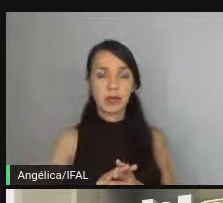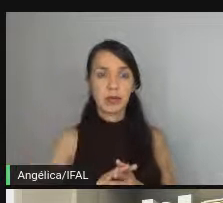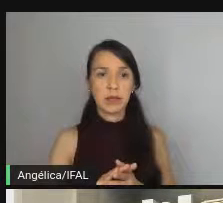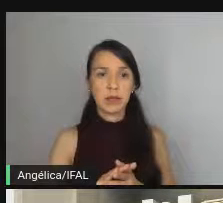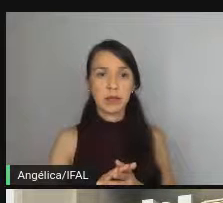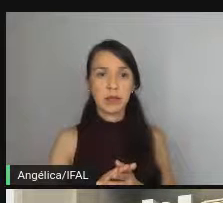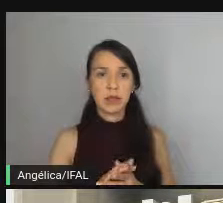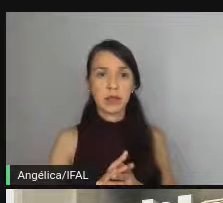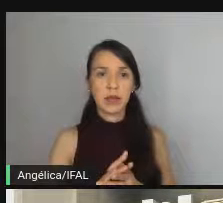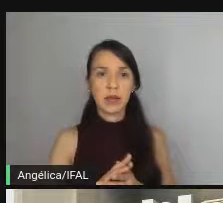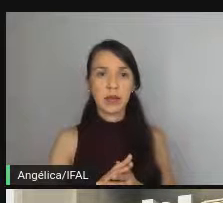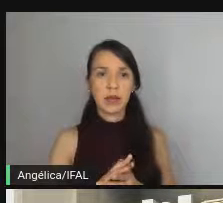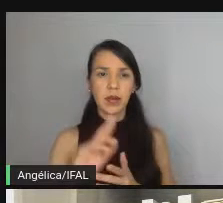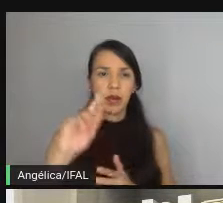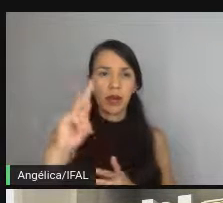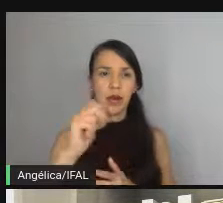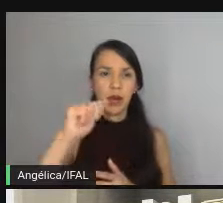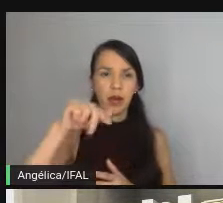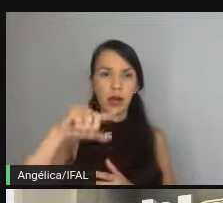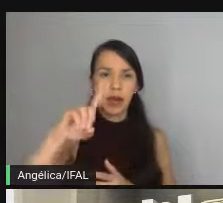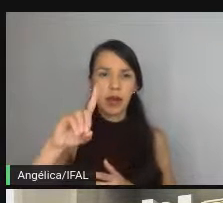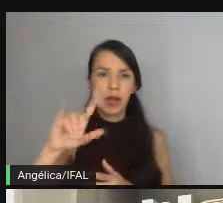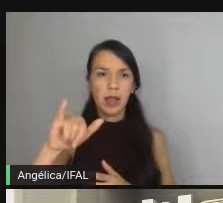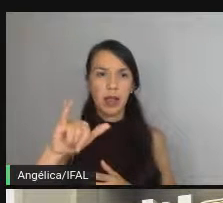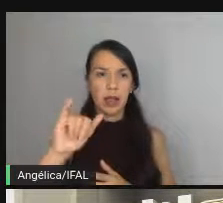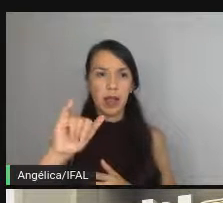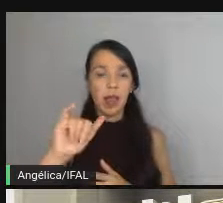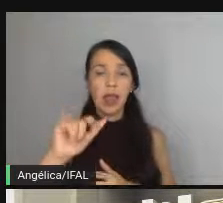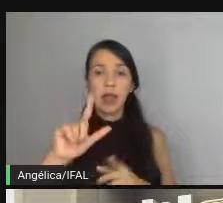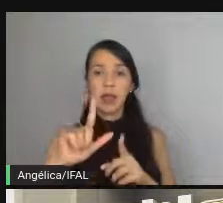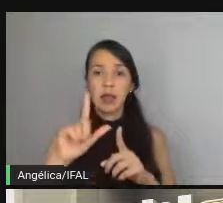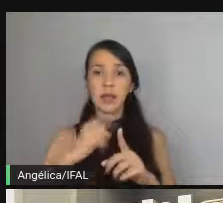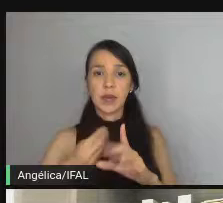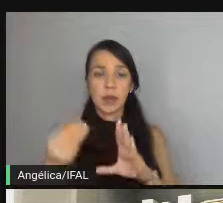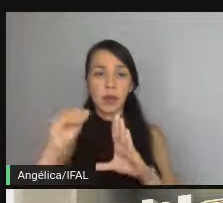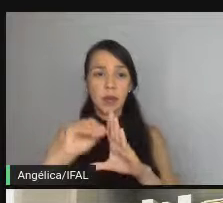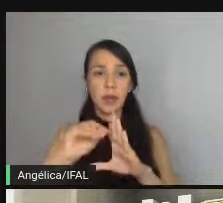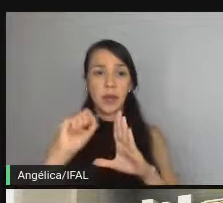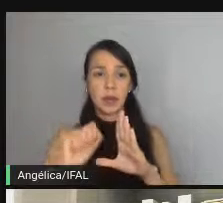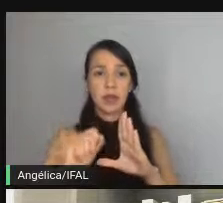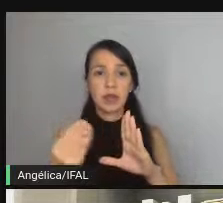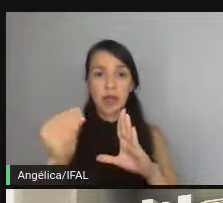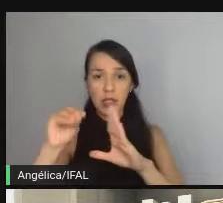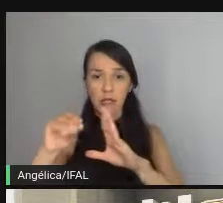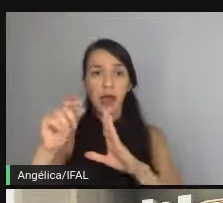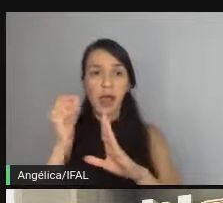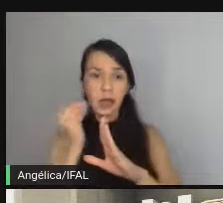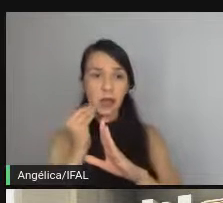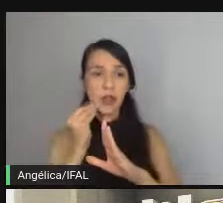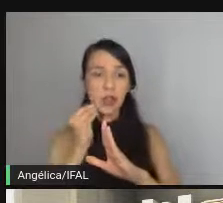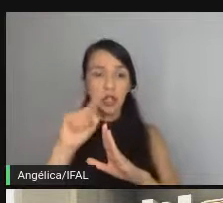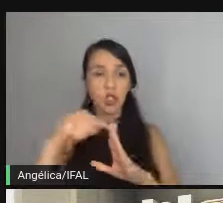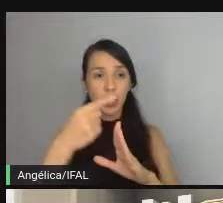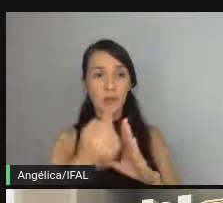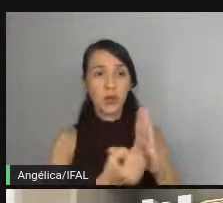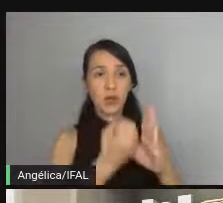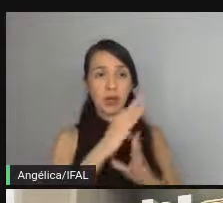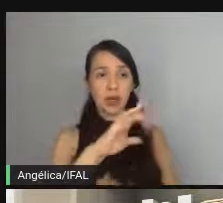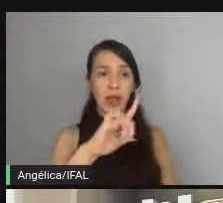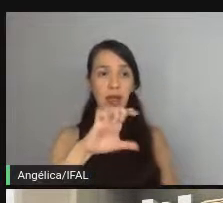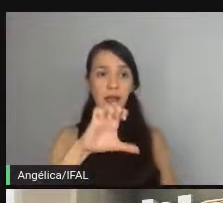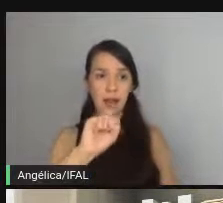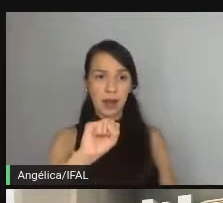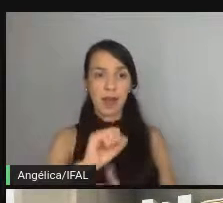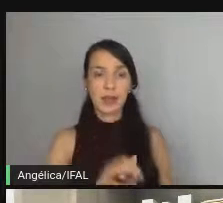e esse valor pode ser estático inicialmente aí primeiro a gente pode adicionar o handler aí no teste para depois criar a classe porque